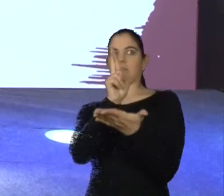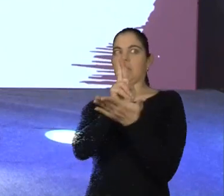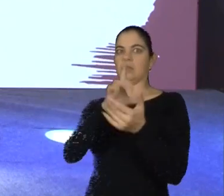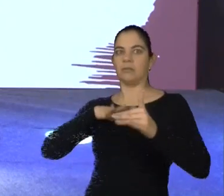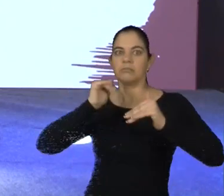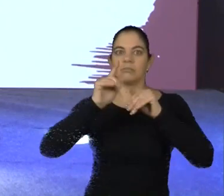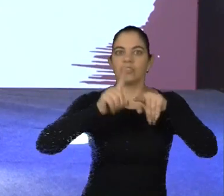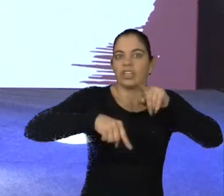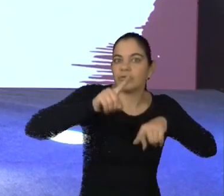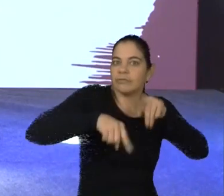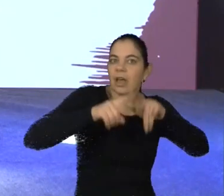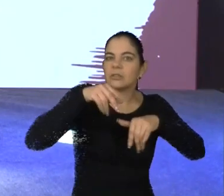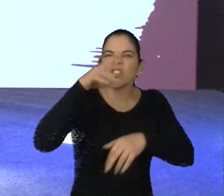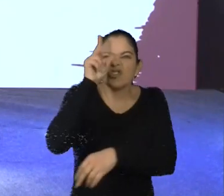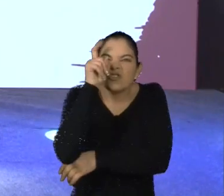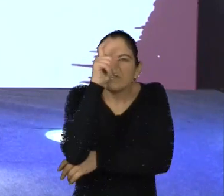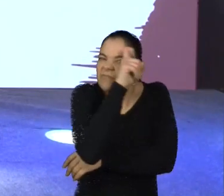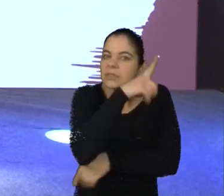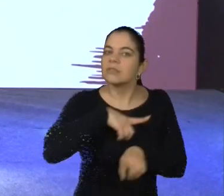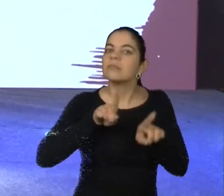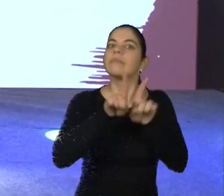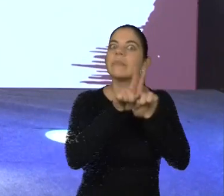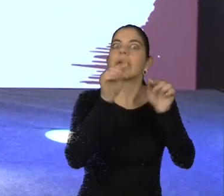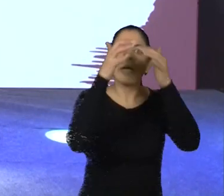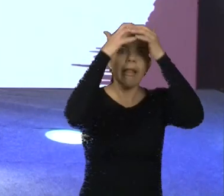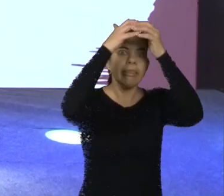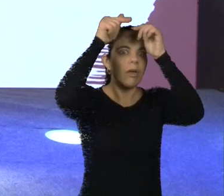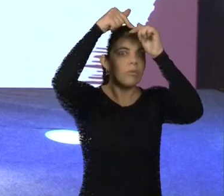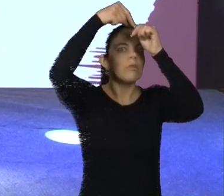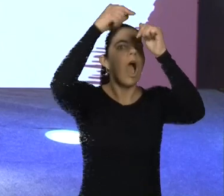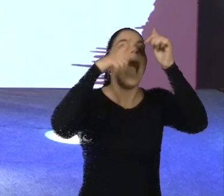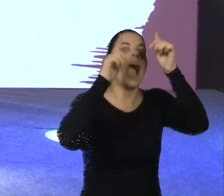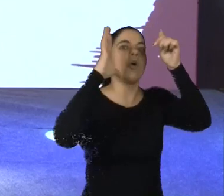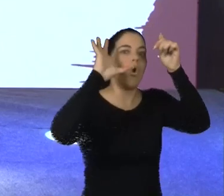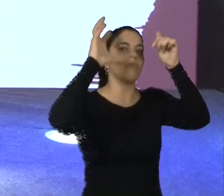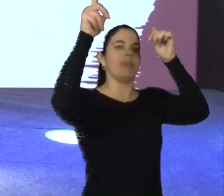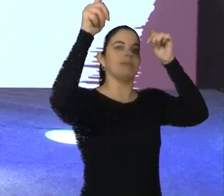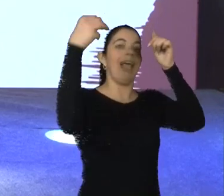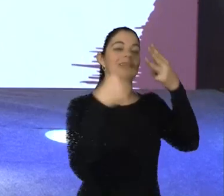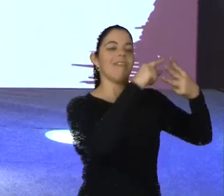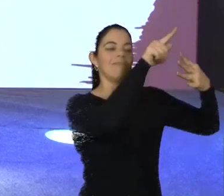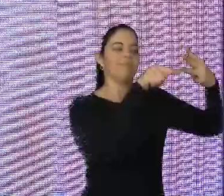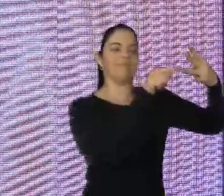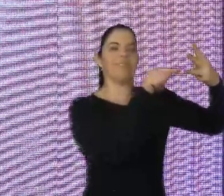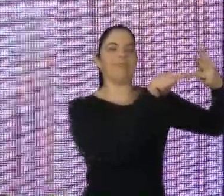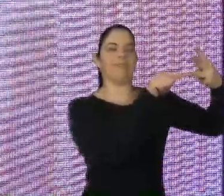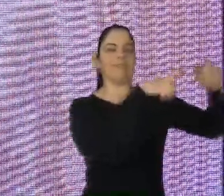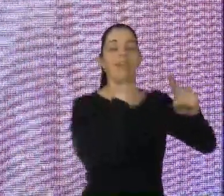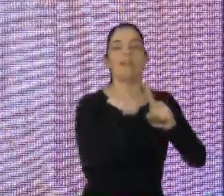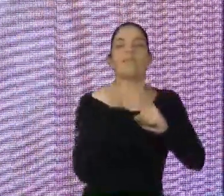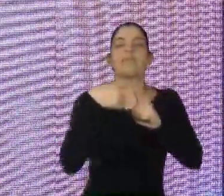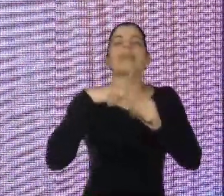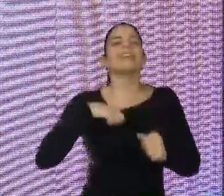complexas, e, principalmente, onde a neuroplasticidade pode acontecer e influenciar na característica e na forma que a pessoa vive. Mostrando,